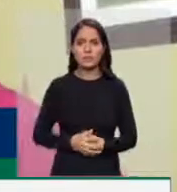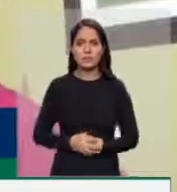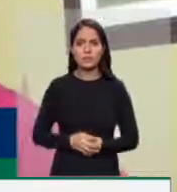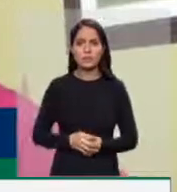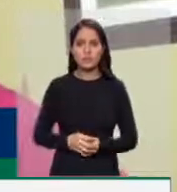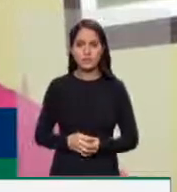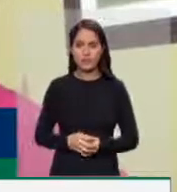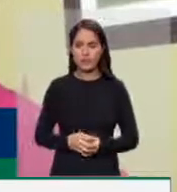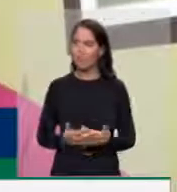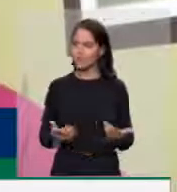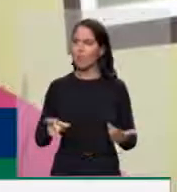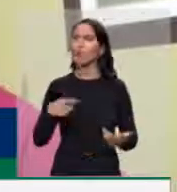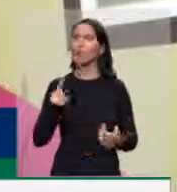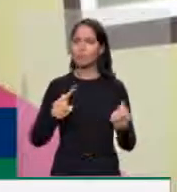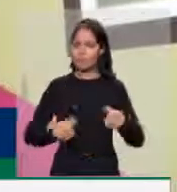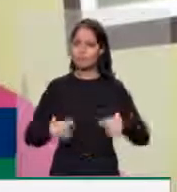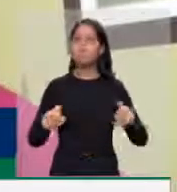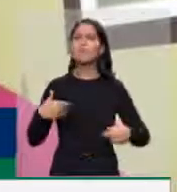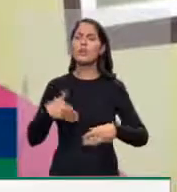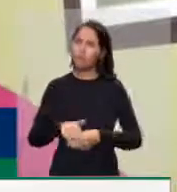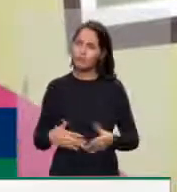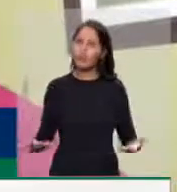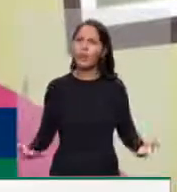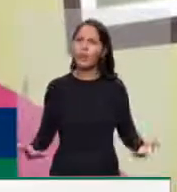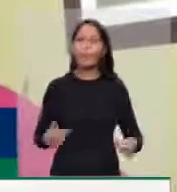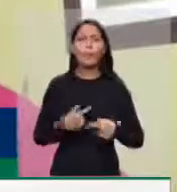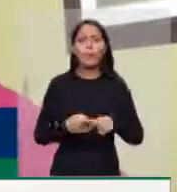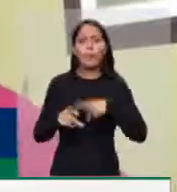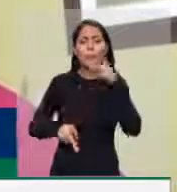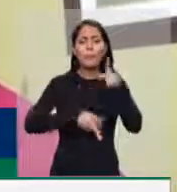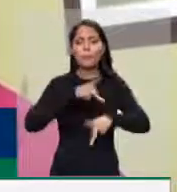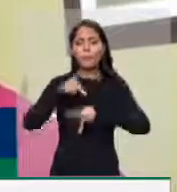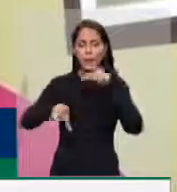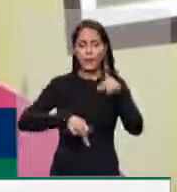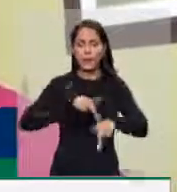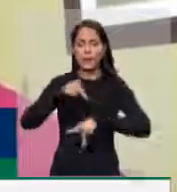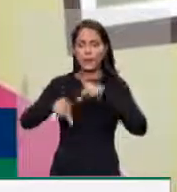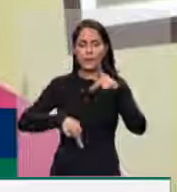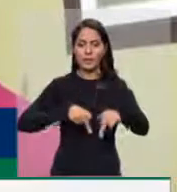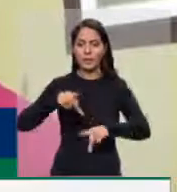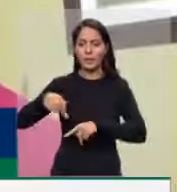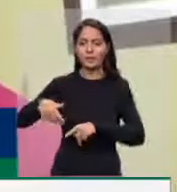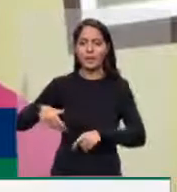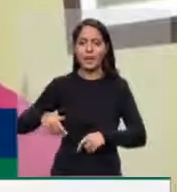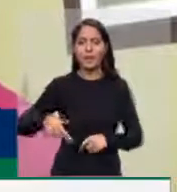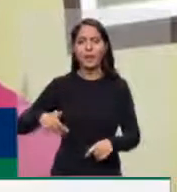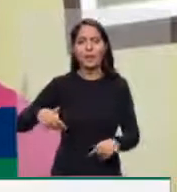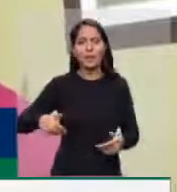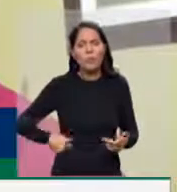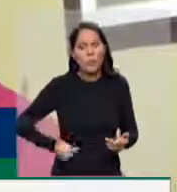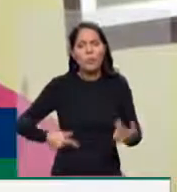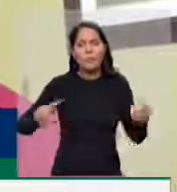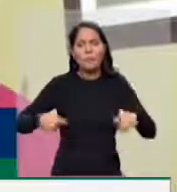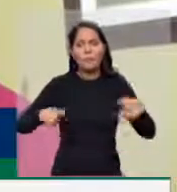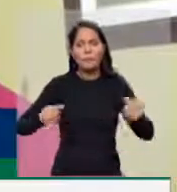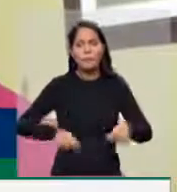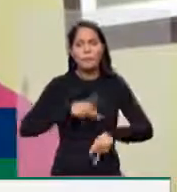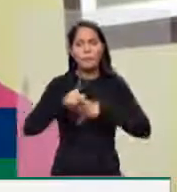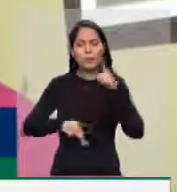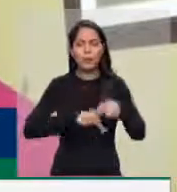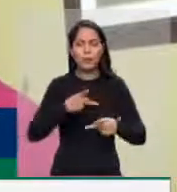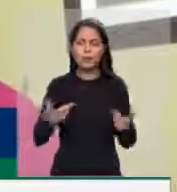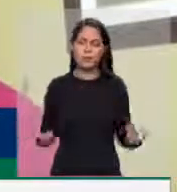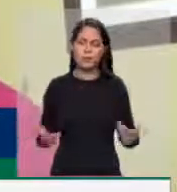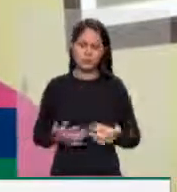povo brasileiro, neste momento de tanta dificuldade, a sua sobrevivência mínima. O auxílio emergencial comprovou